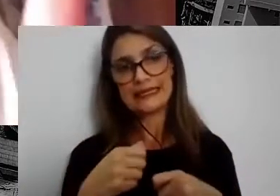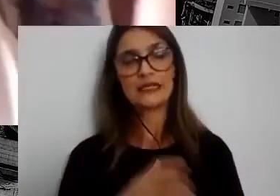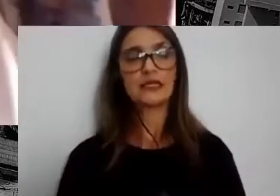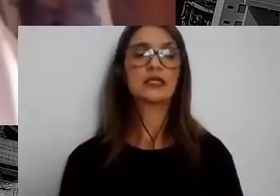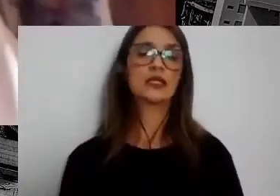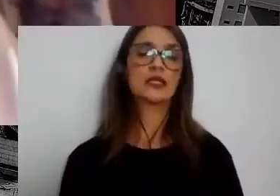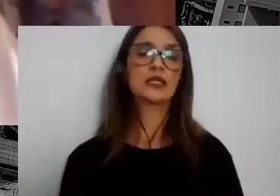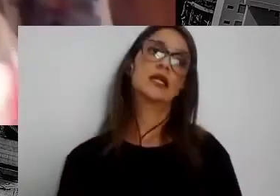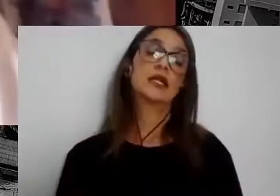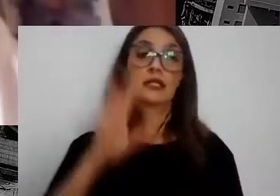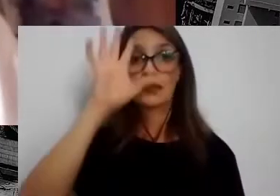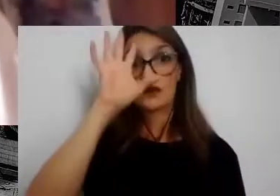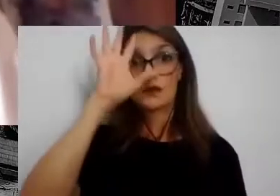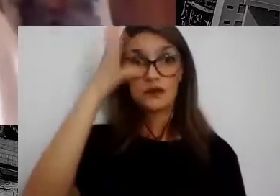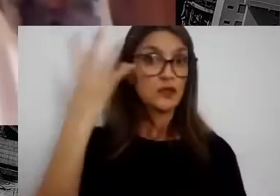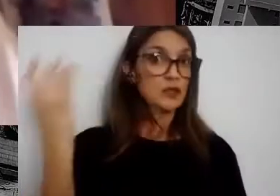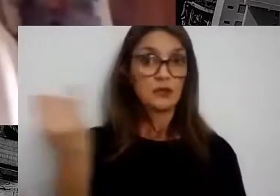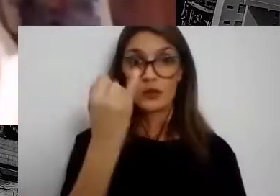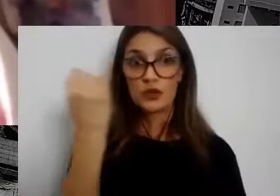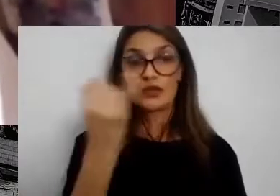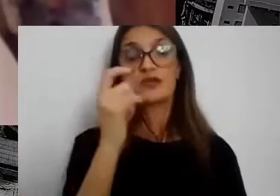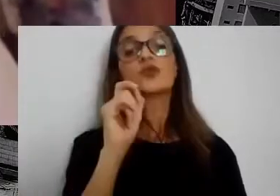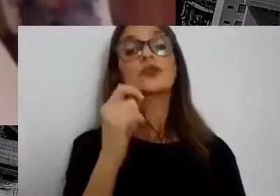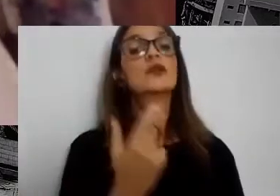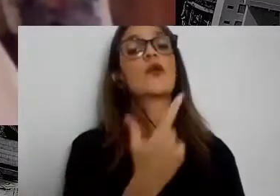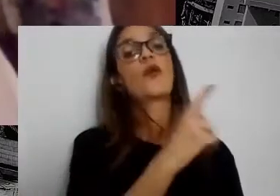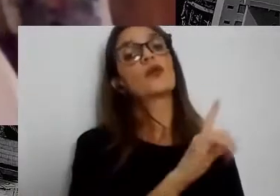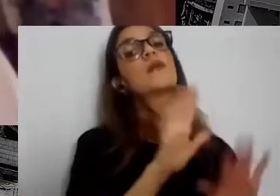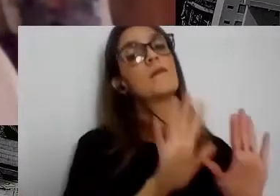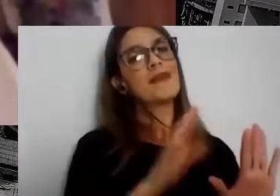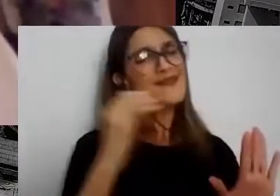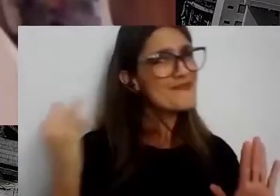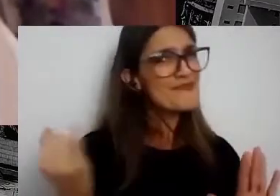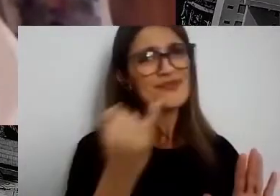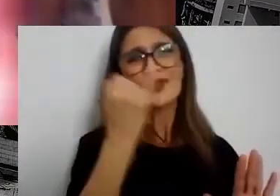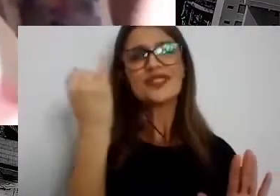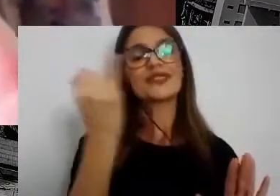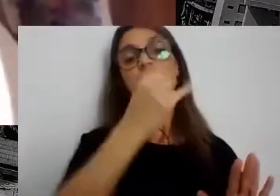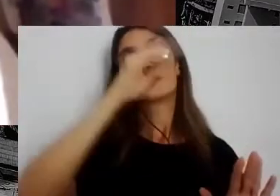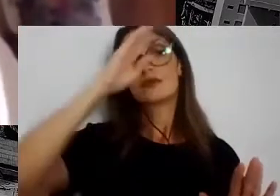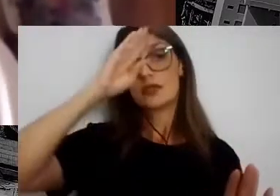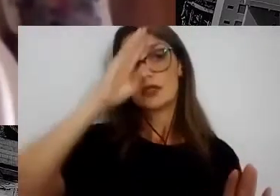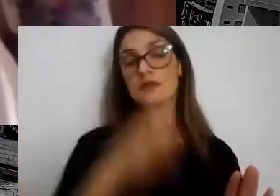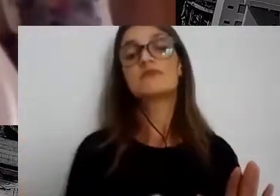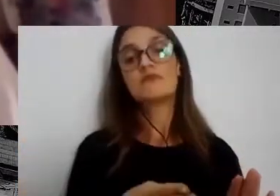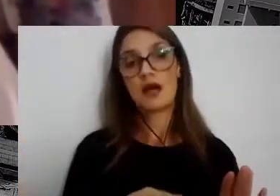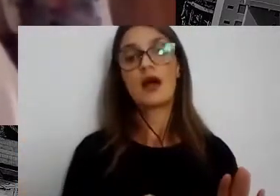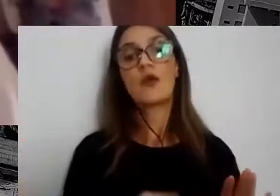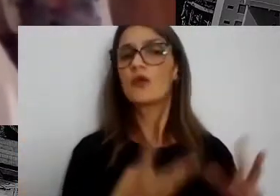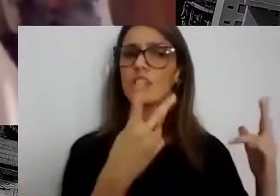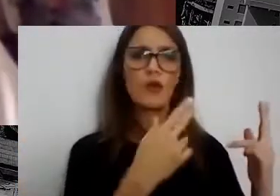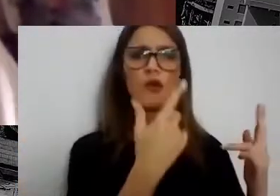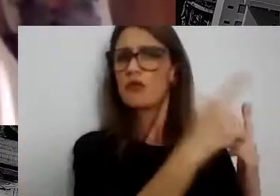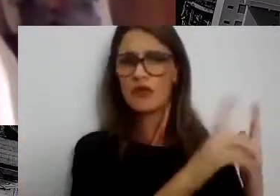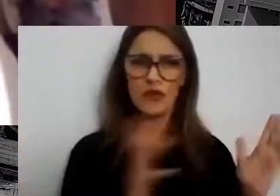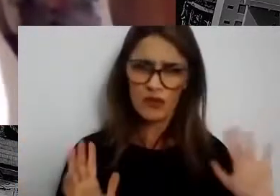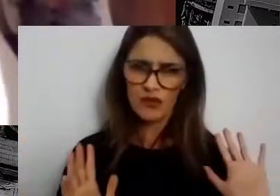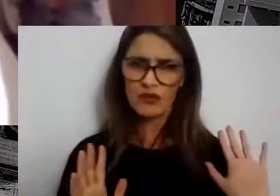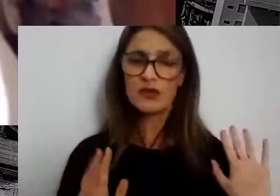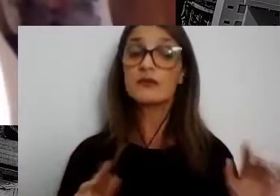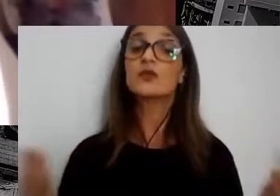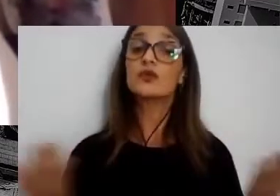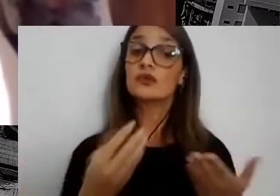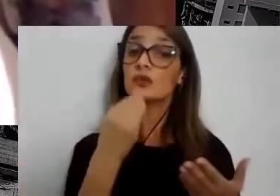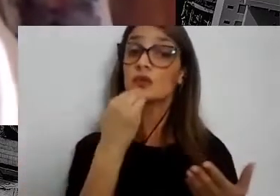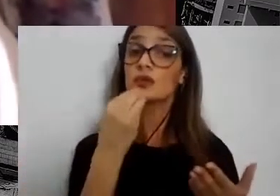solução é mais importante do que outra, mas ela é tão importante quanto as demais. Então, hoje aqui a gente tem também a oportunidade de trazer